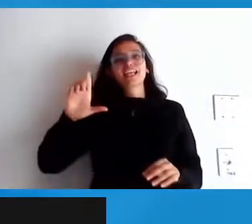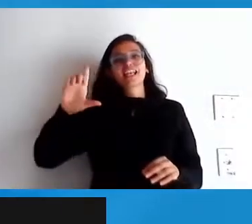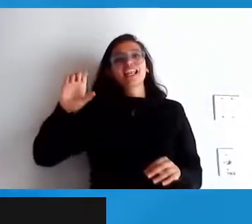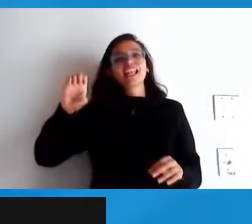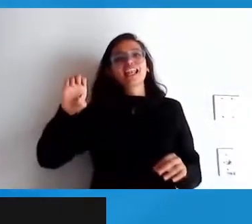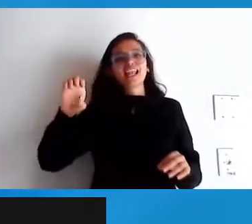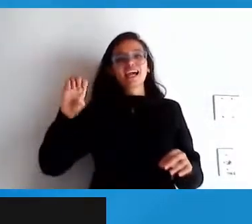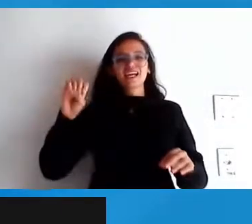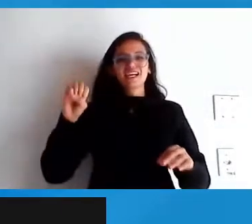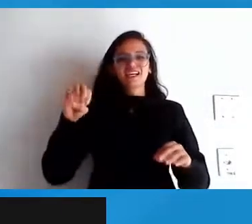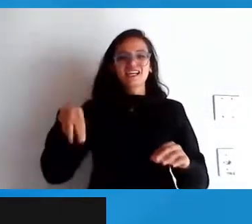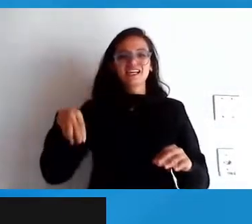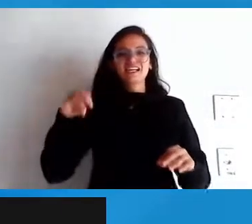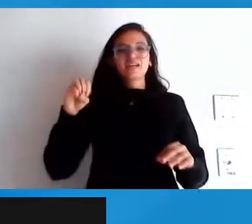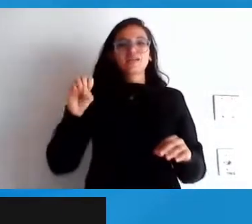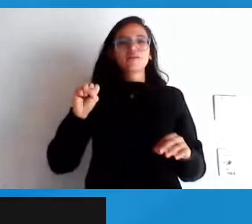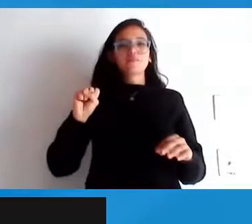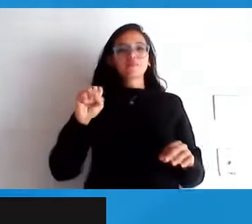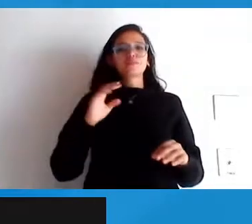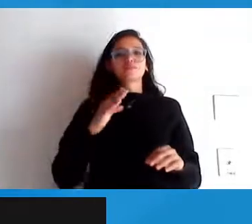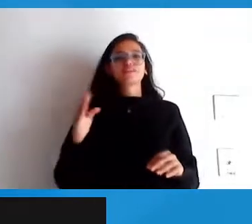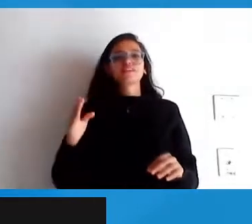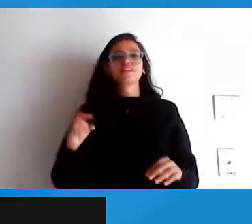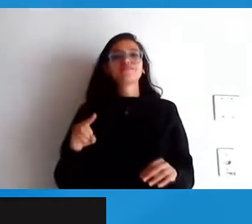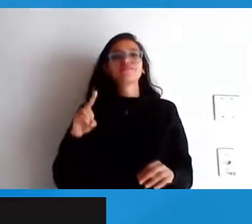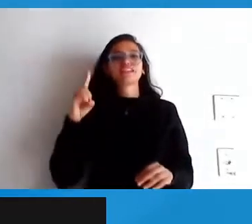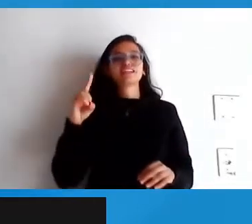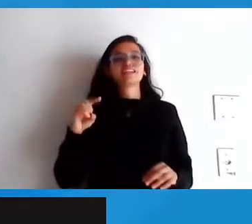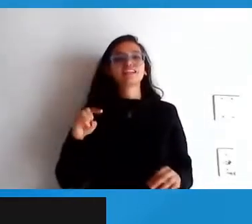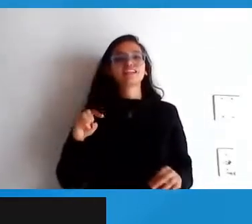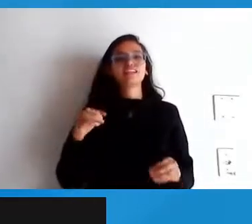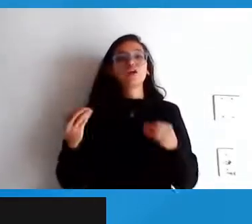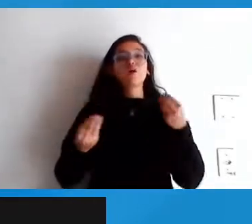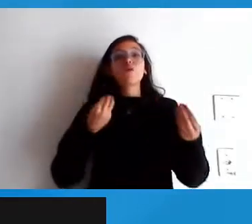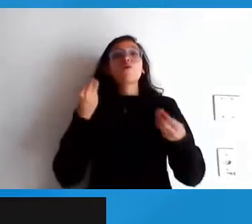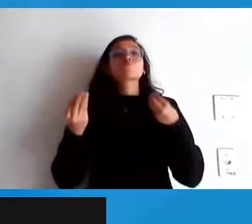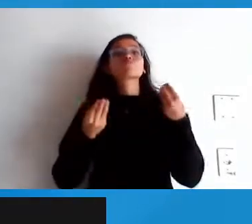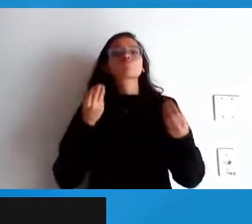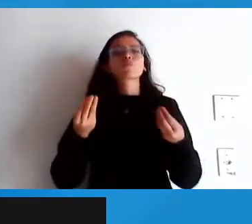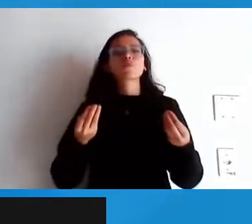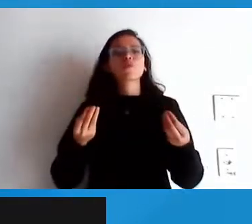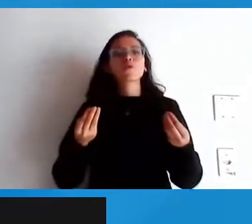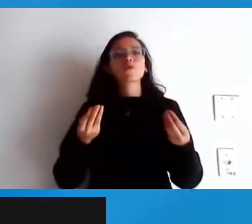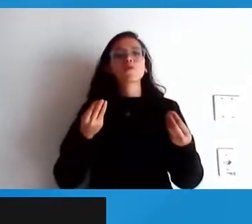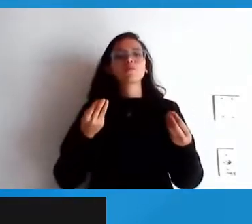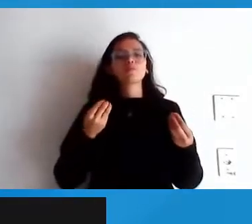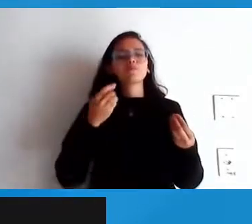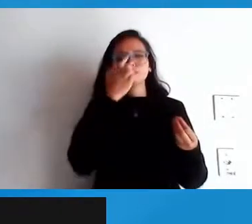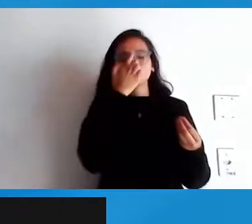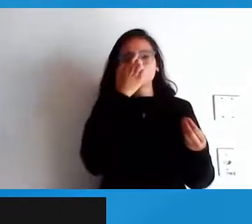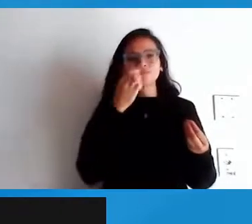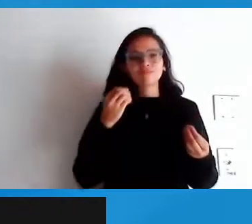Daniel Maciel perguntou como você vê as iniciativas como a do Elementari